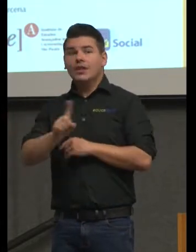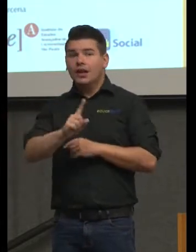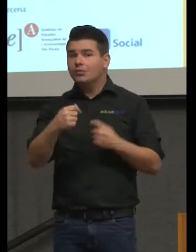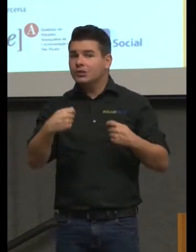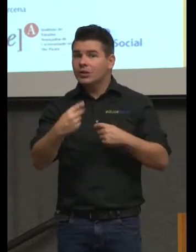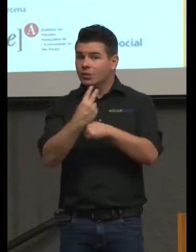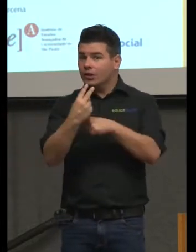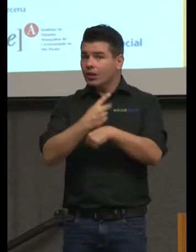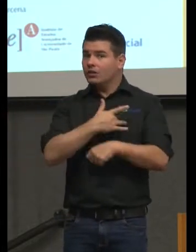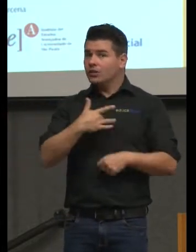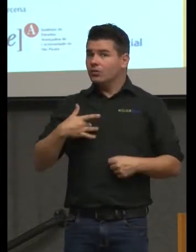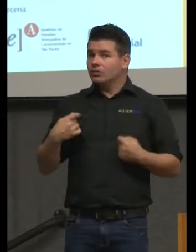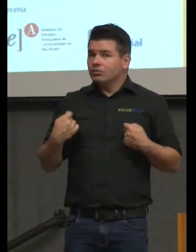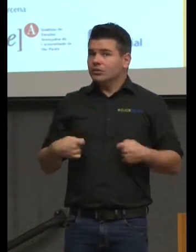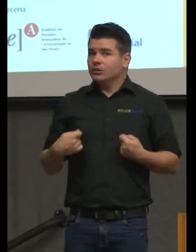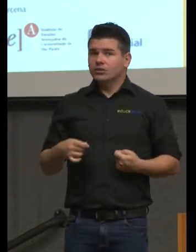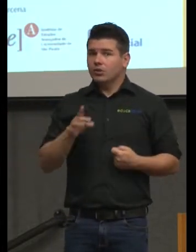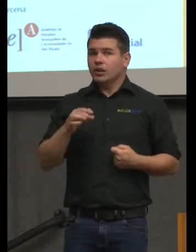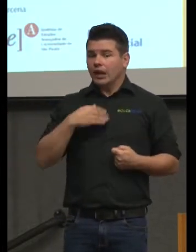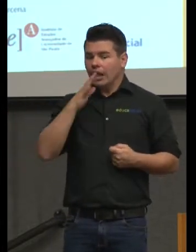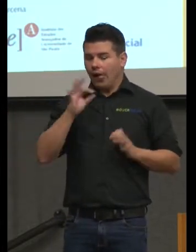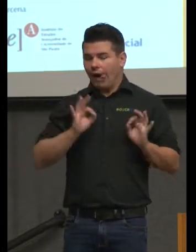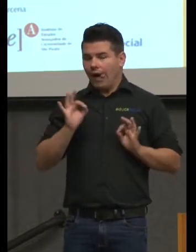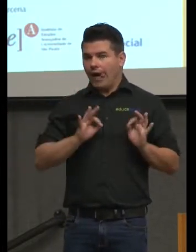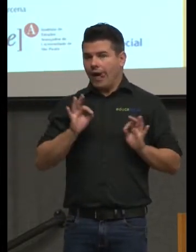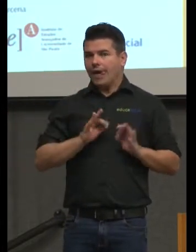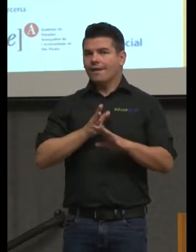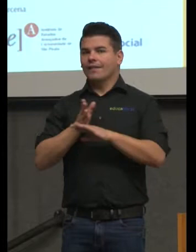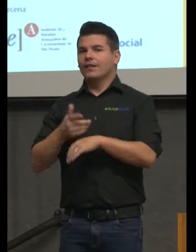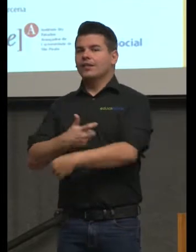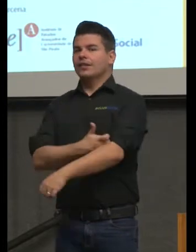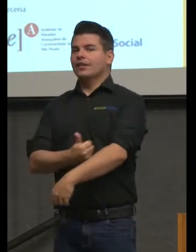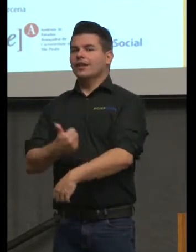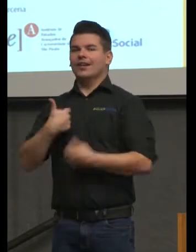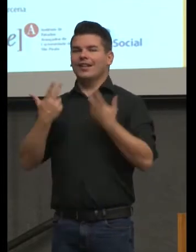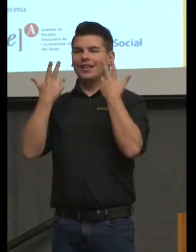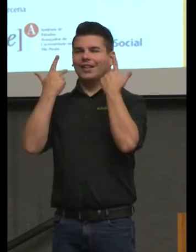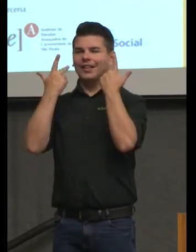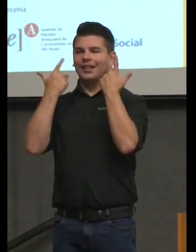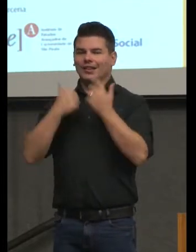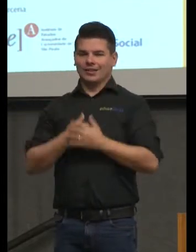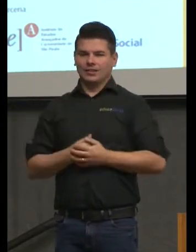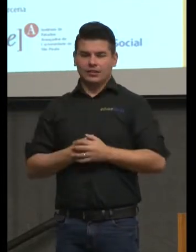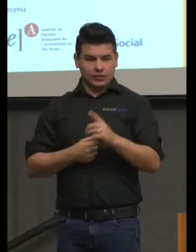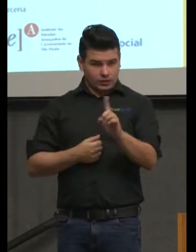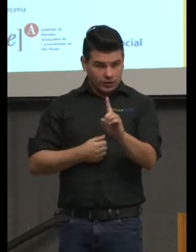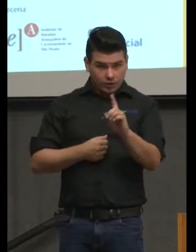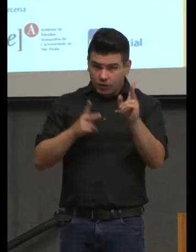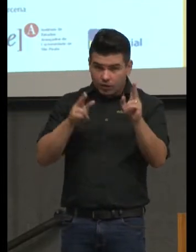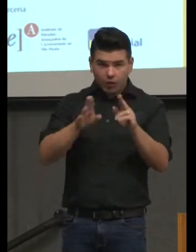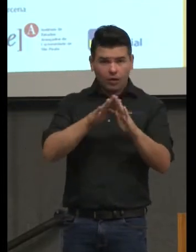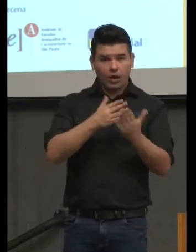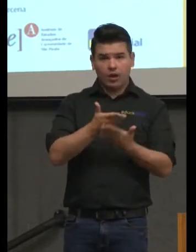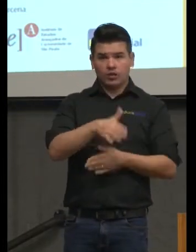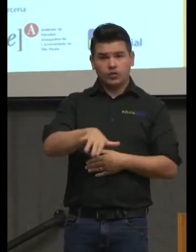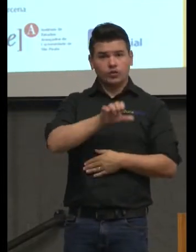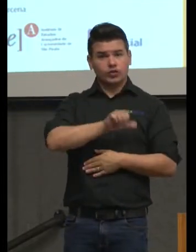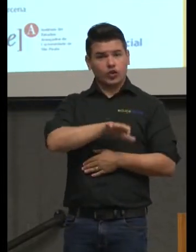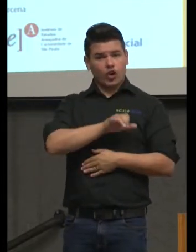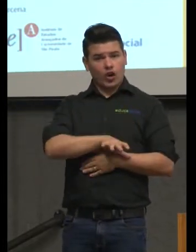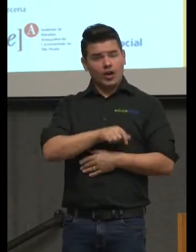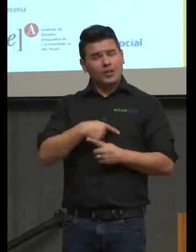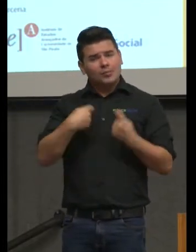nós temos esse grave vício de que a educação é preparatória para passar no exame.